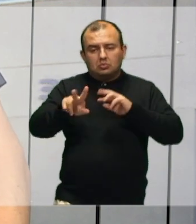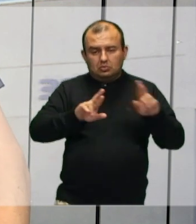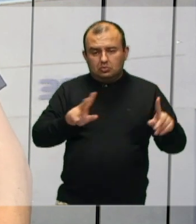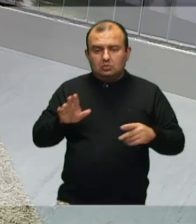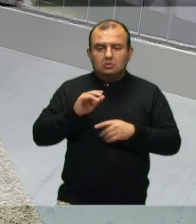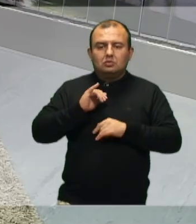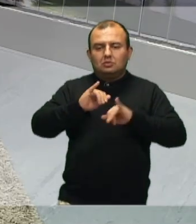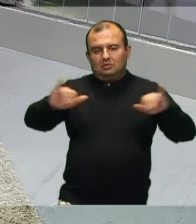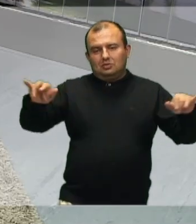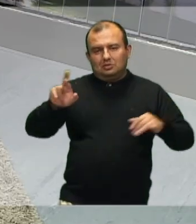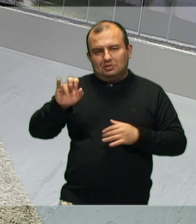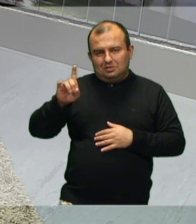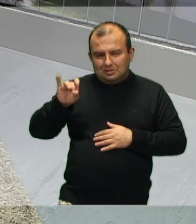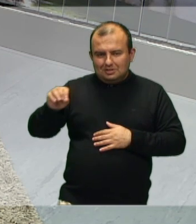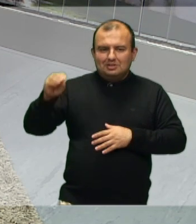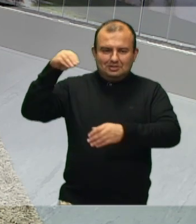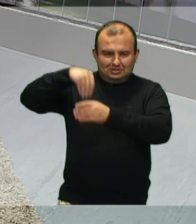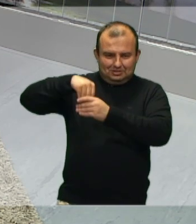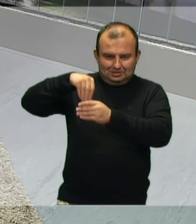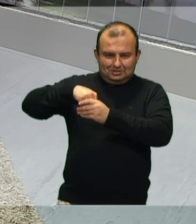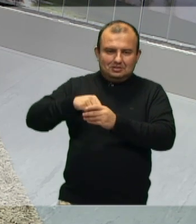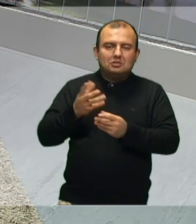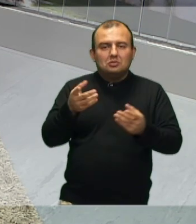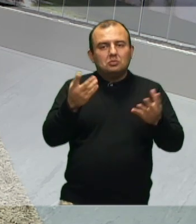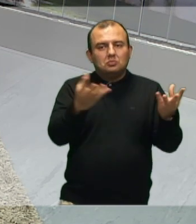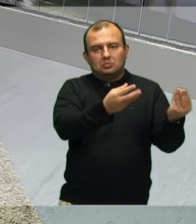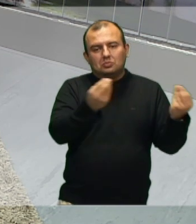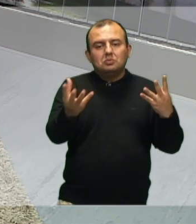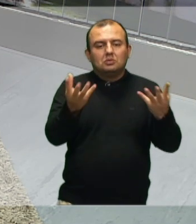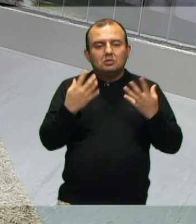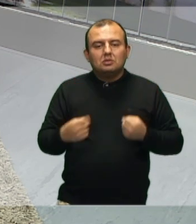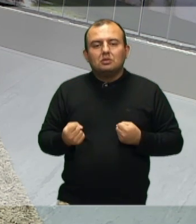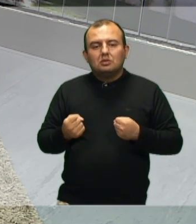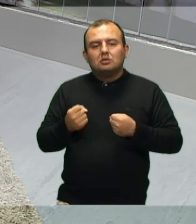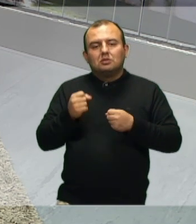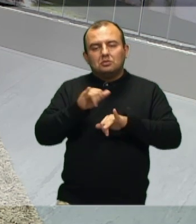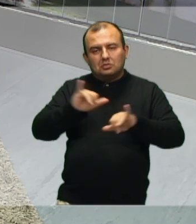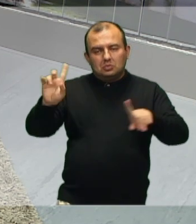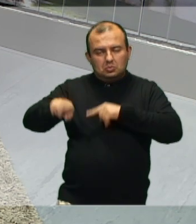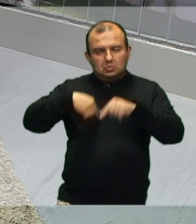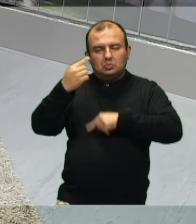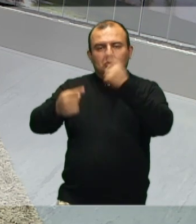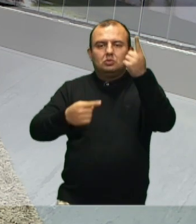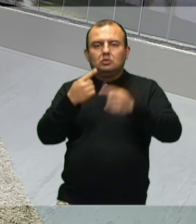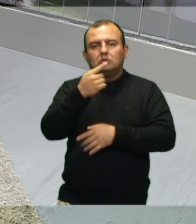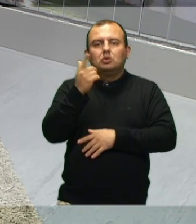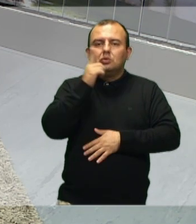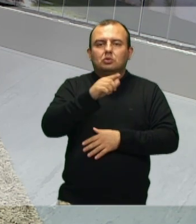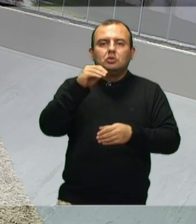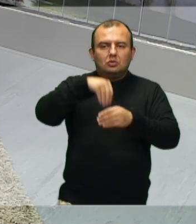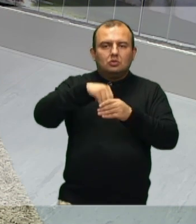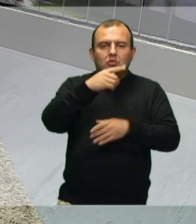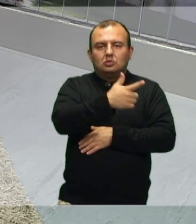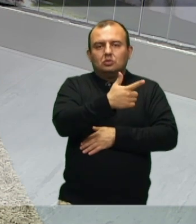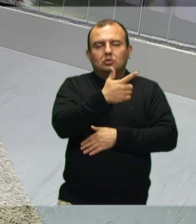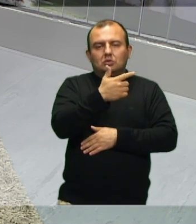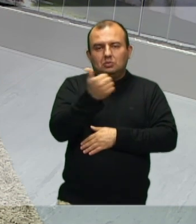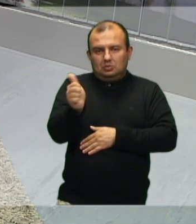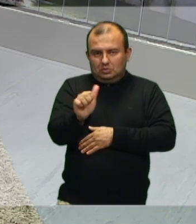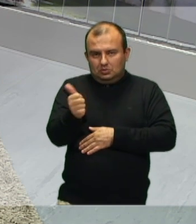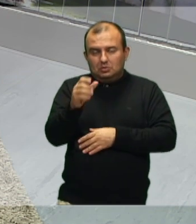slogan, Vote Ricardo, muitos aderiram e foi só sucesso, eu consegui 211 votos e